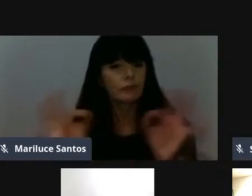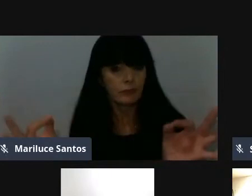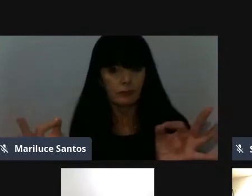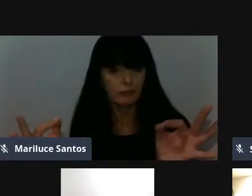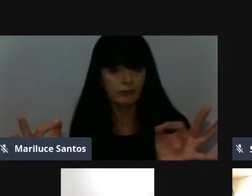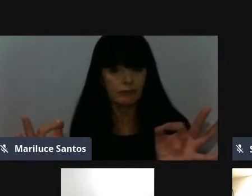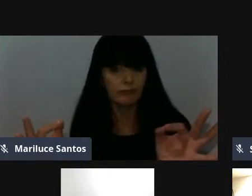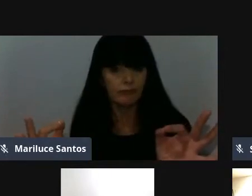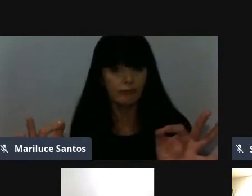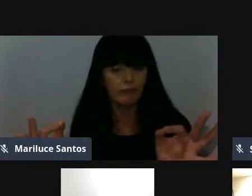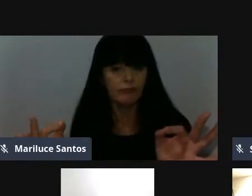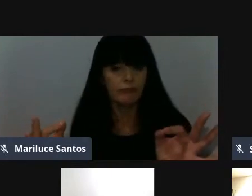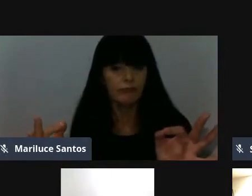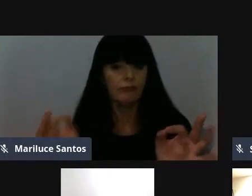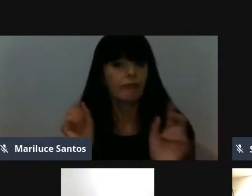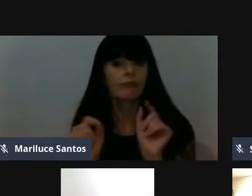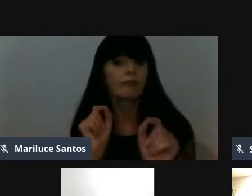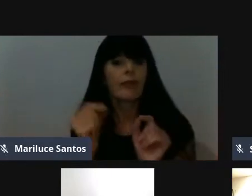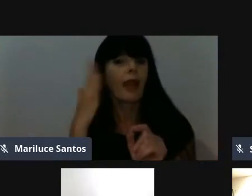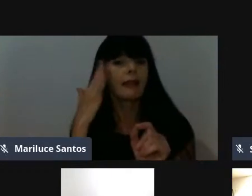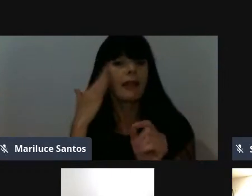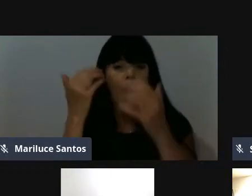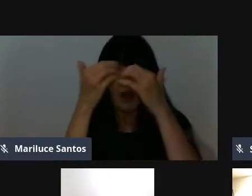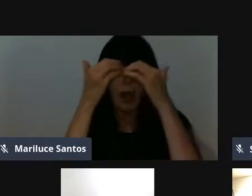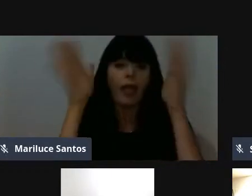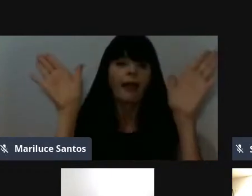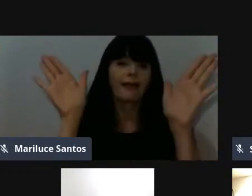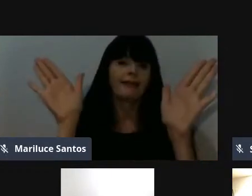eles, quem sabe, aí se inspirarem mais?